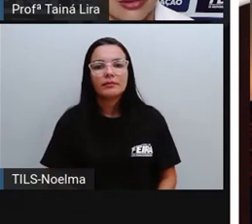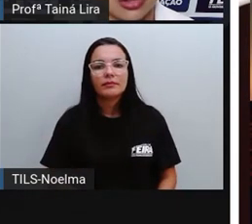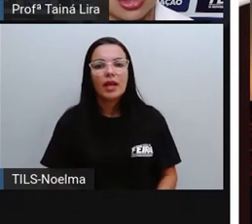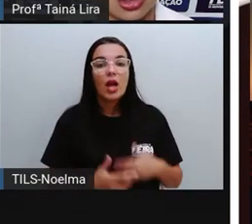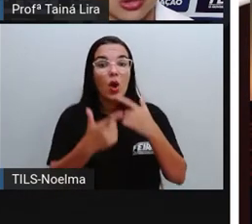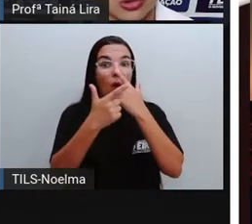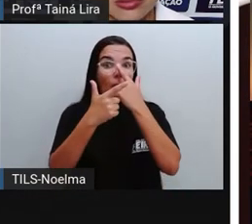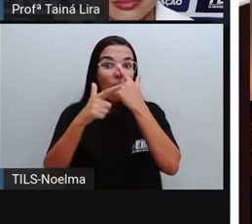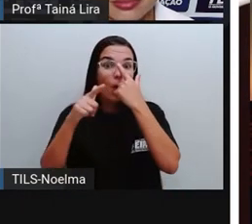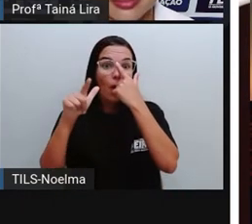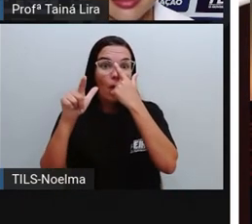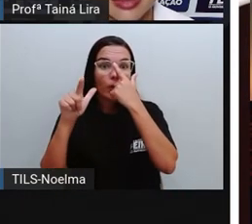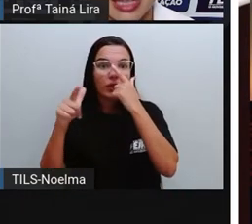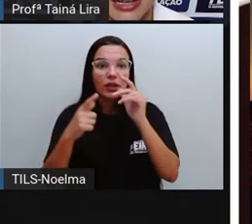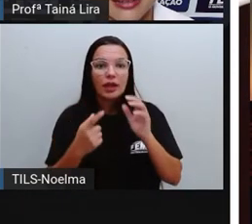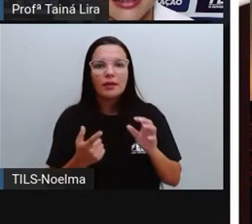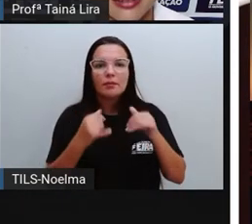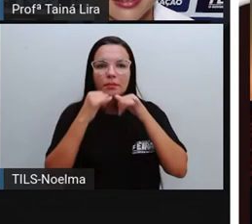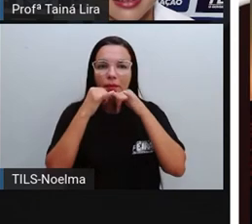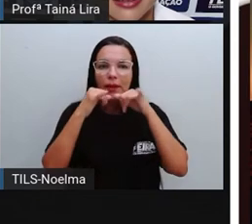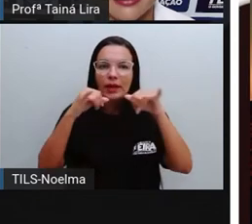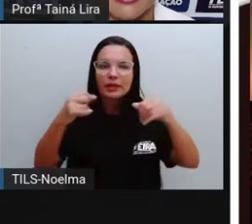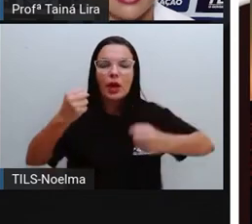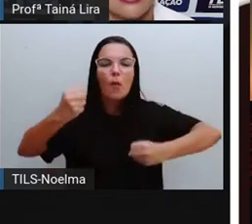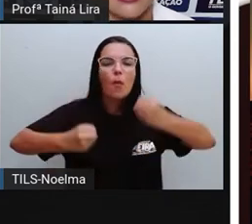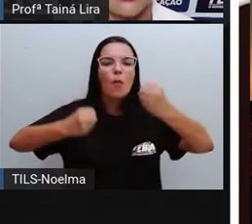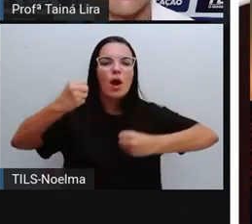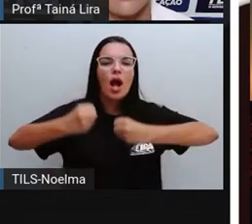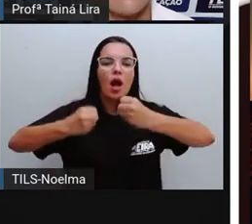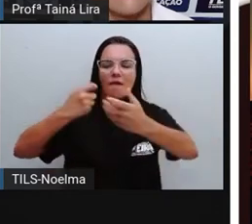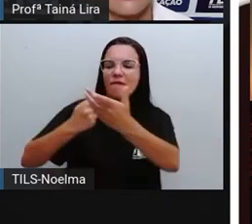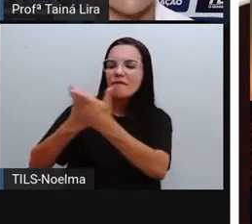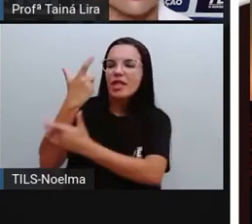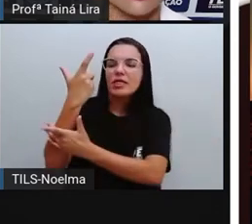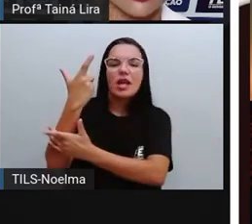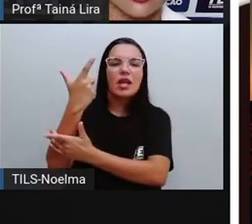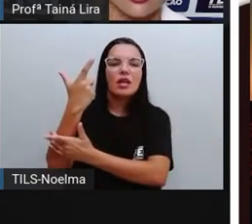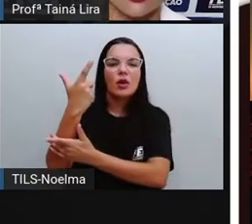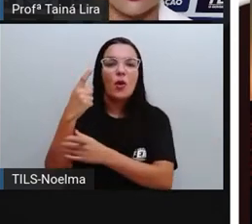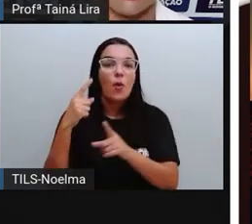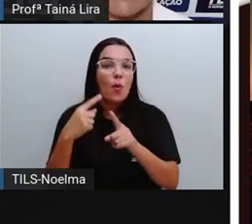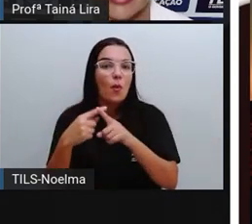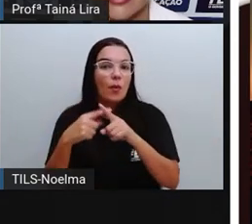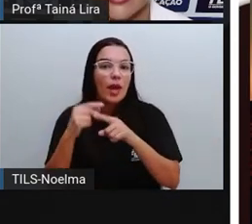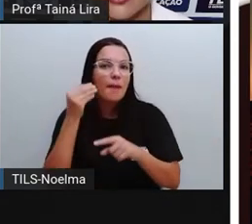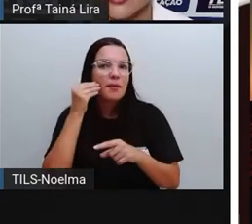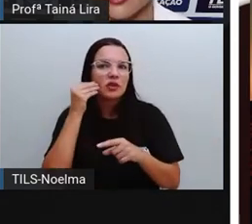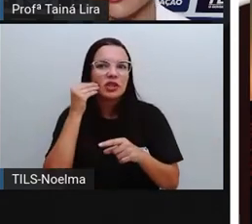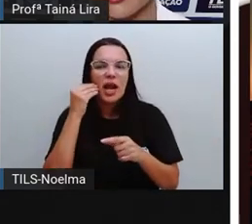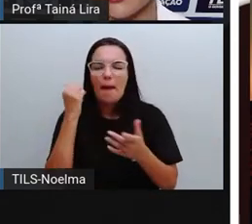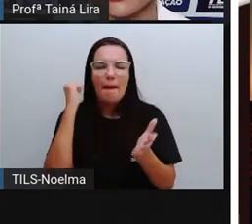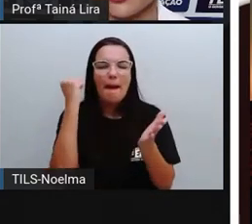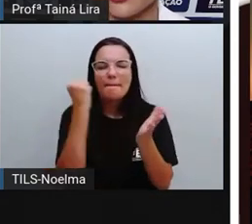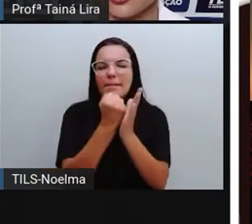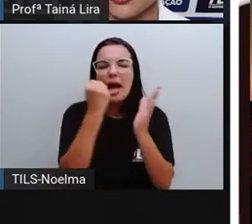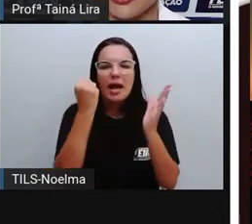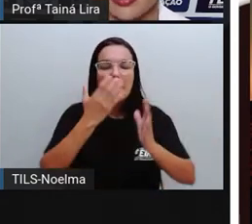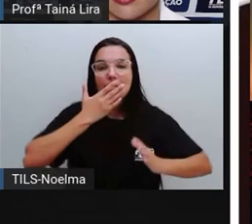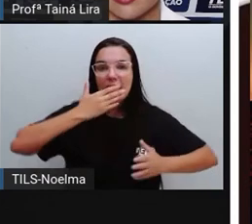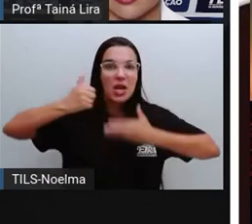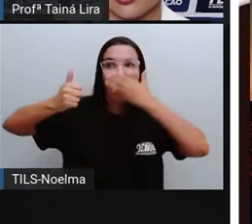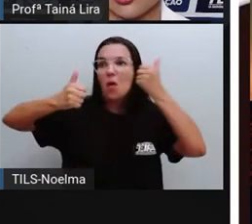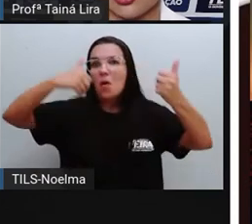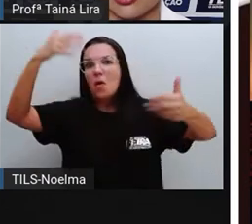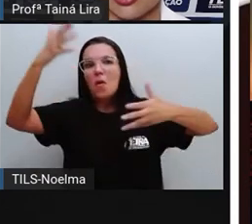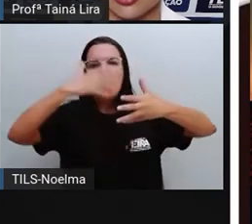ó, do carro, Tigo, tá? Vem aí o maior salto tecnológico de uma marca no cenário automotivo